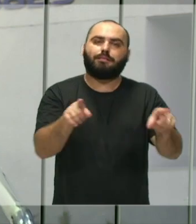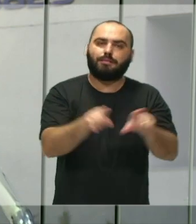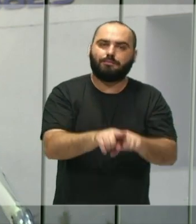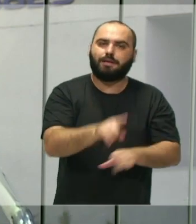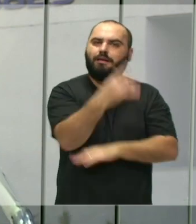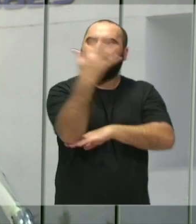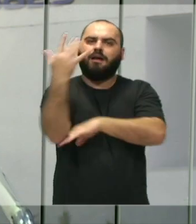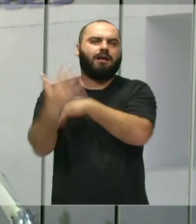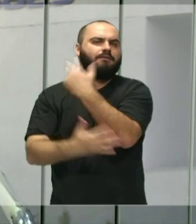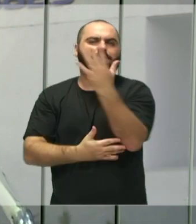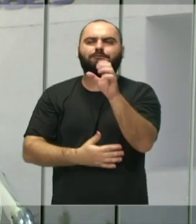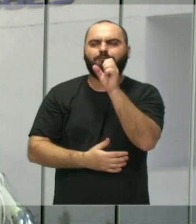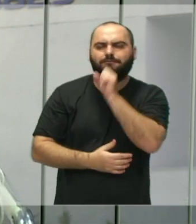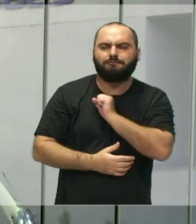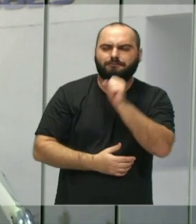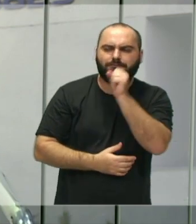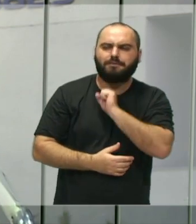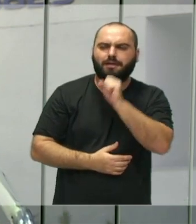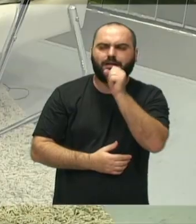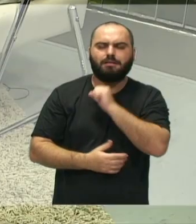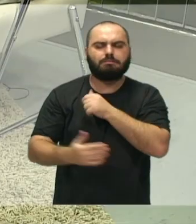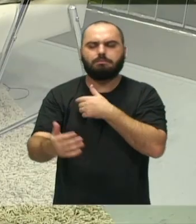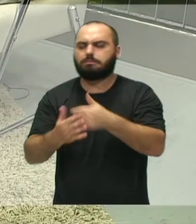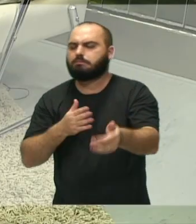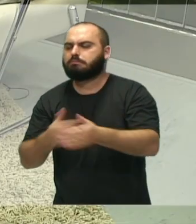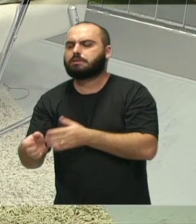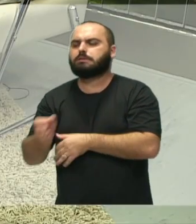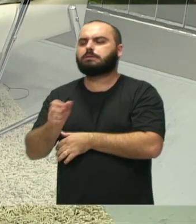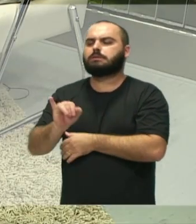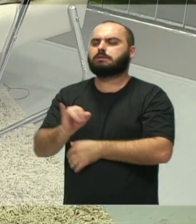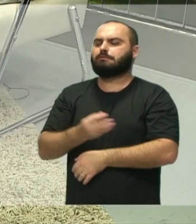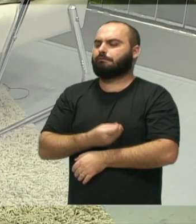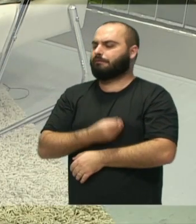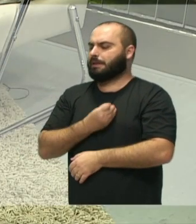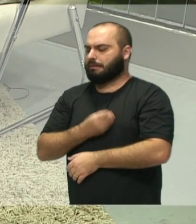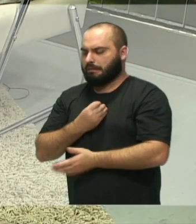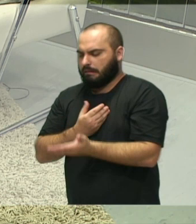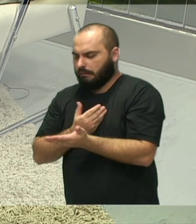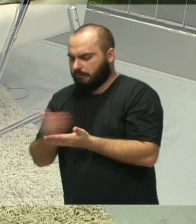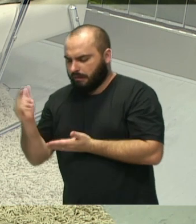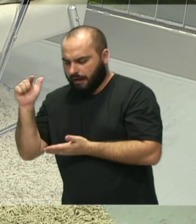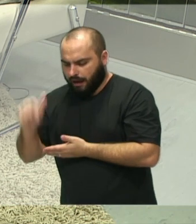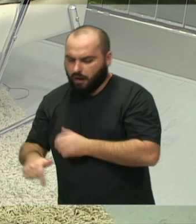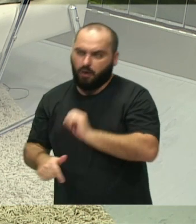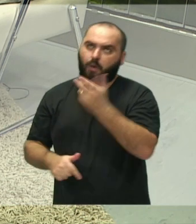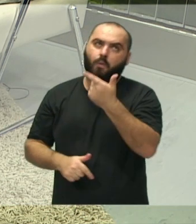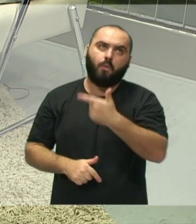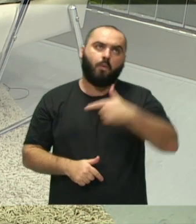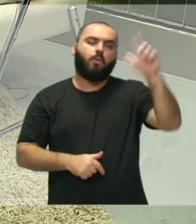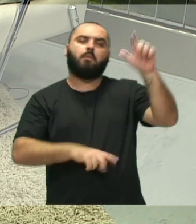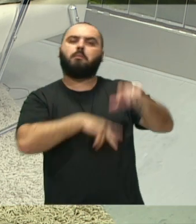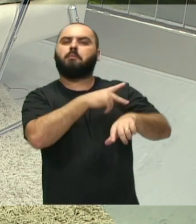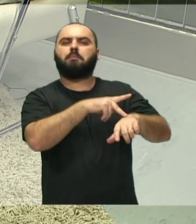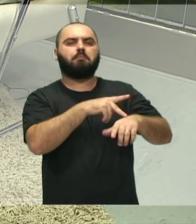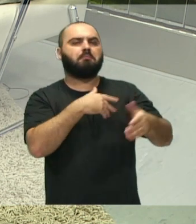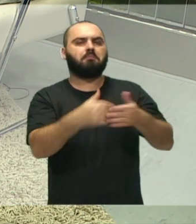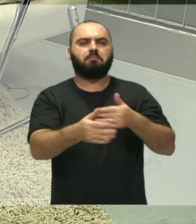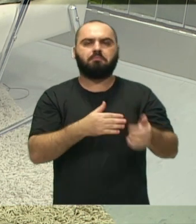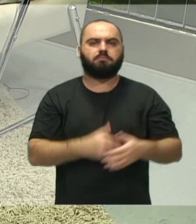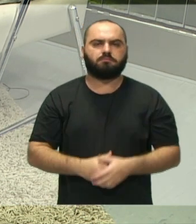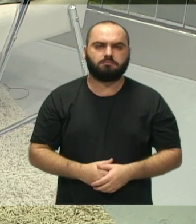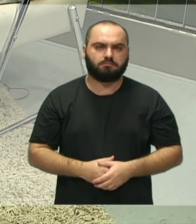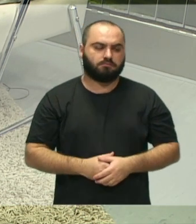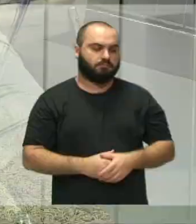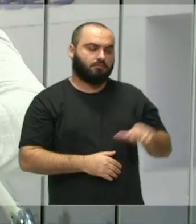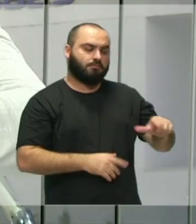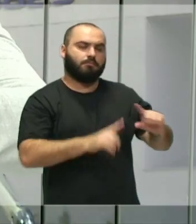centenárias, independente delas serem nativas ou não, isso é muito importante porque não é só o local ontário,